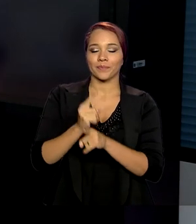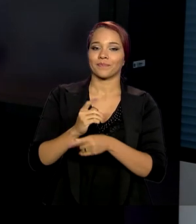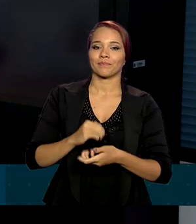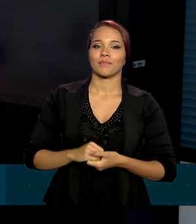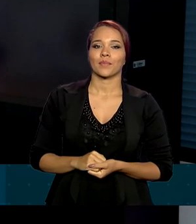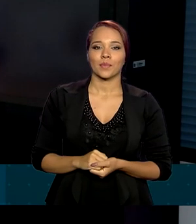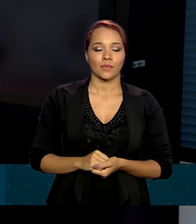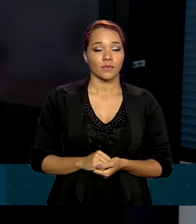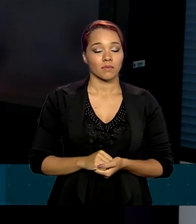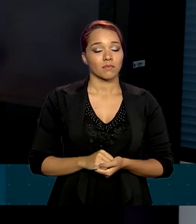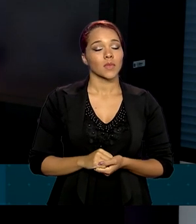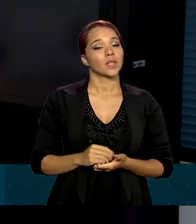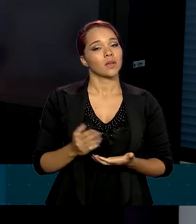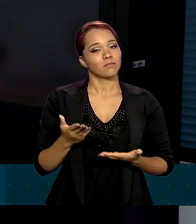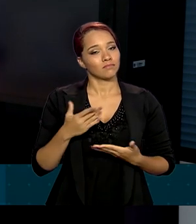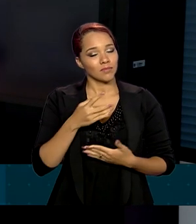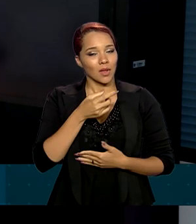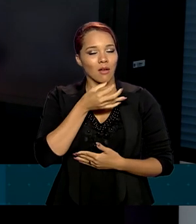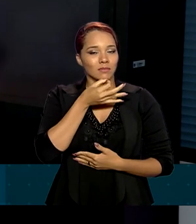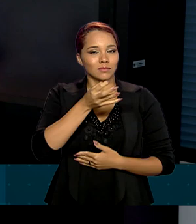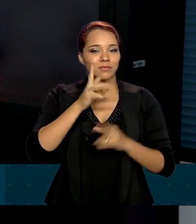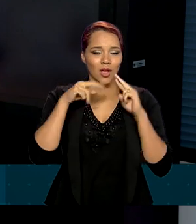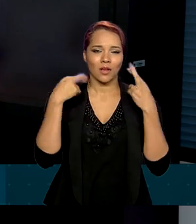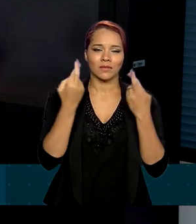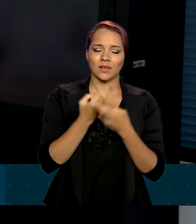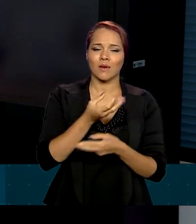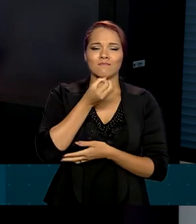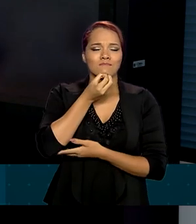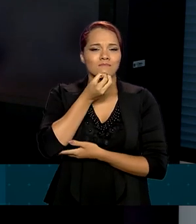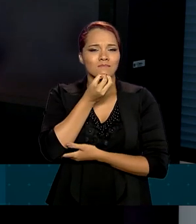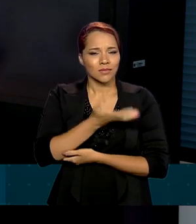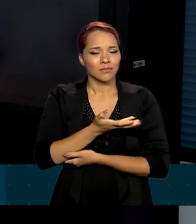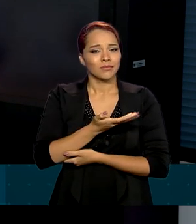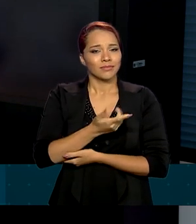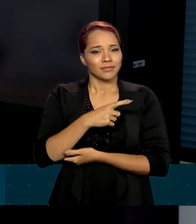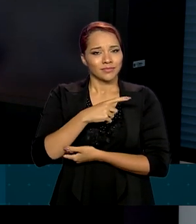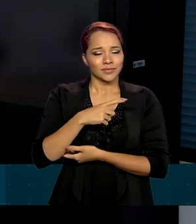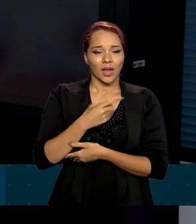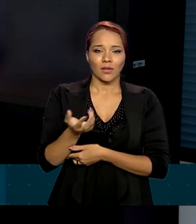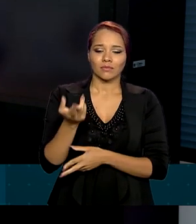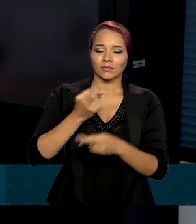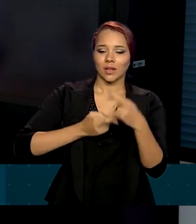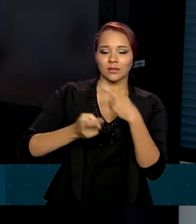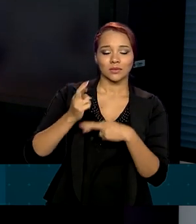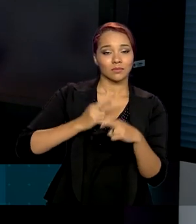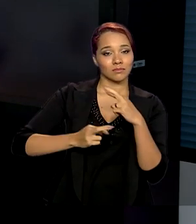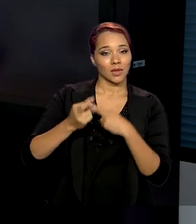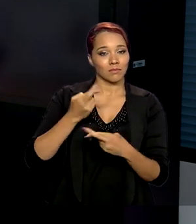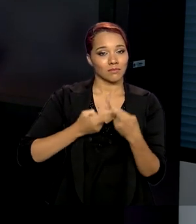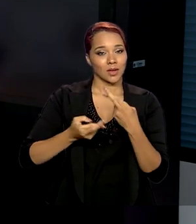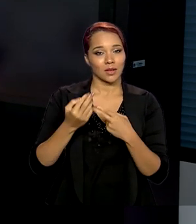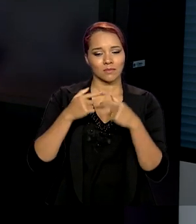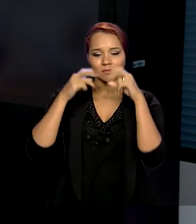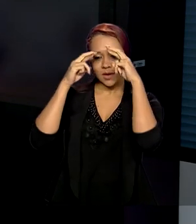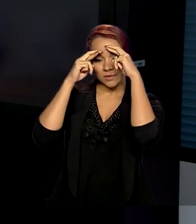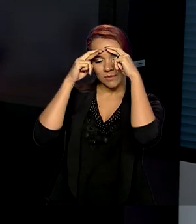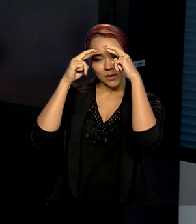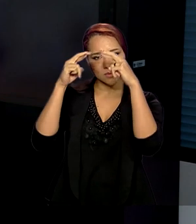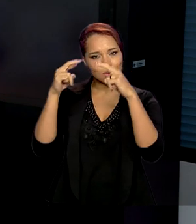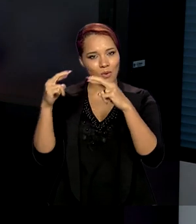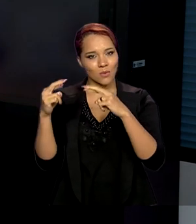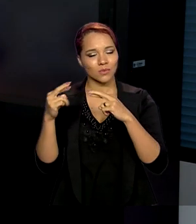reunião, na minha visão, extremamente benéfica, onde nós tivemos um relacionamento respeitoso,